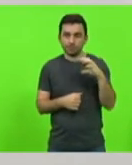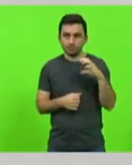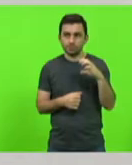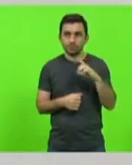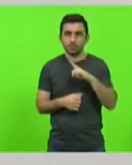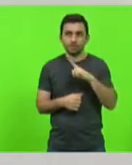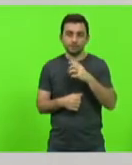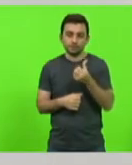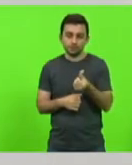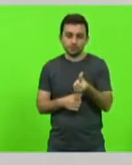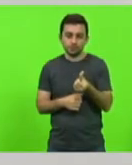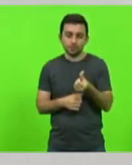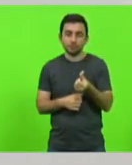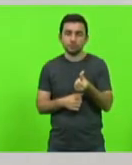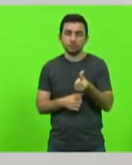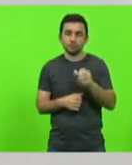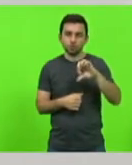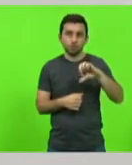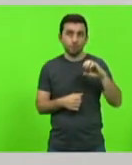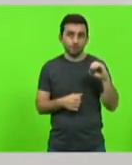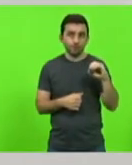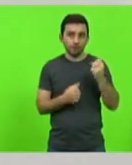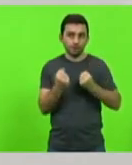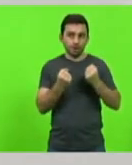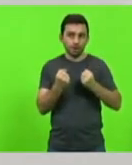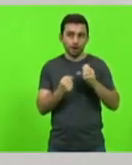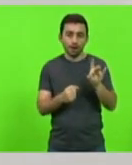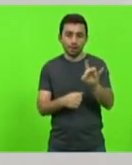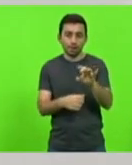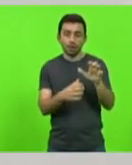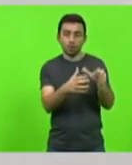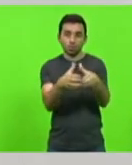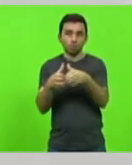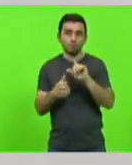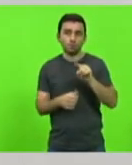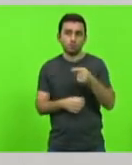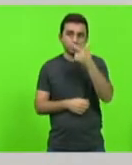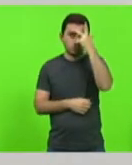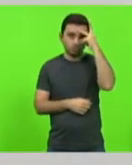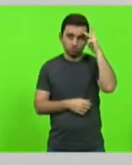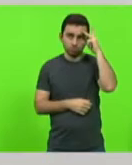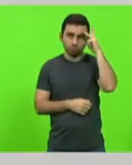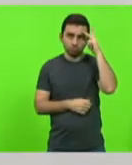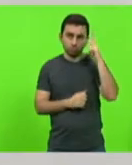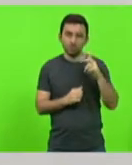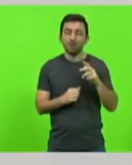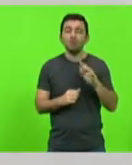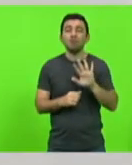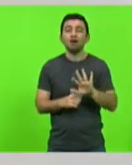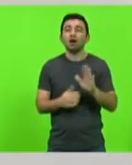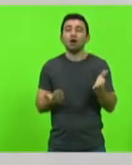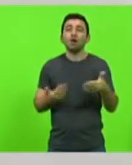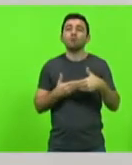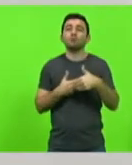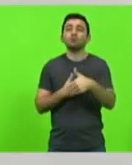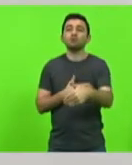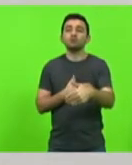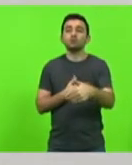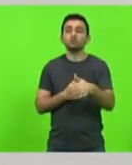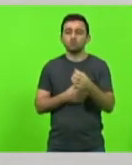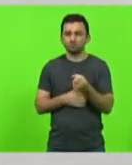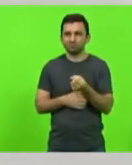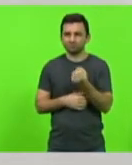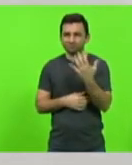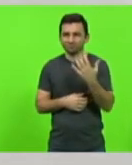690 veículos para cada mil pessoas. Mas, a partir de agora, os números que